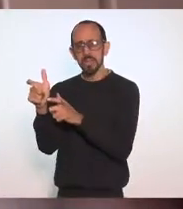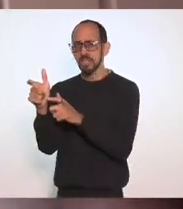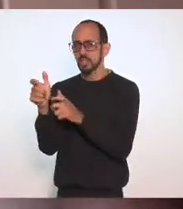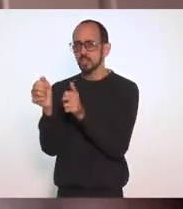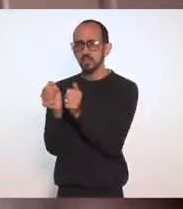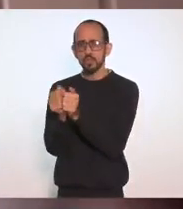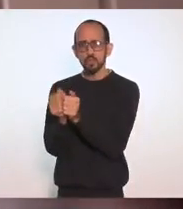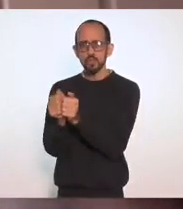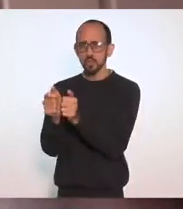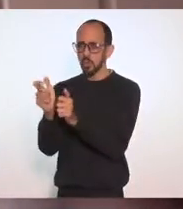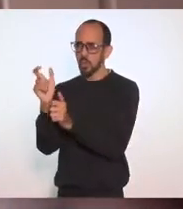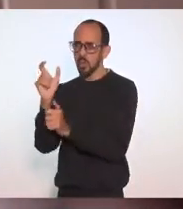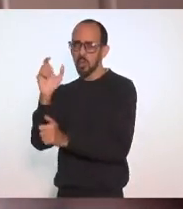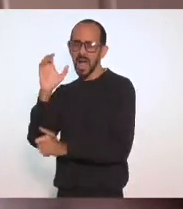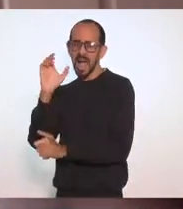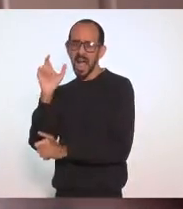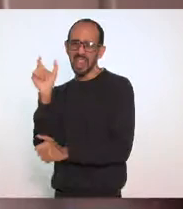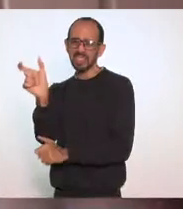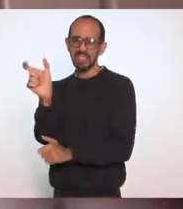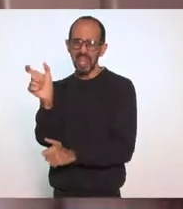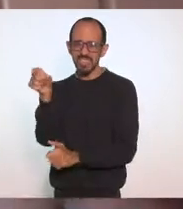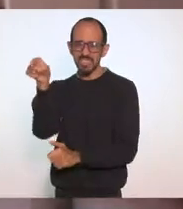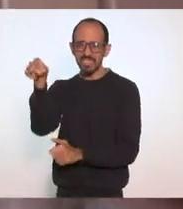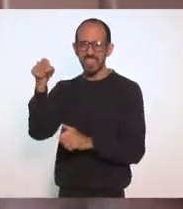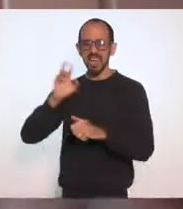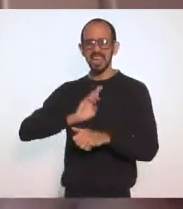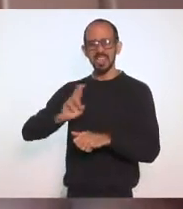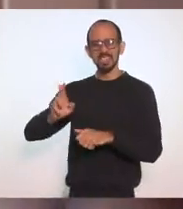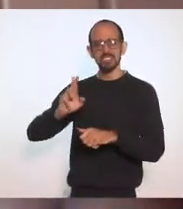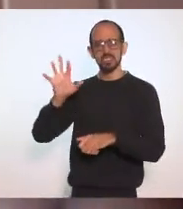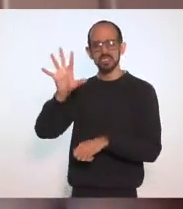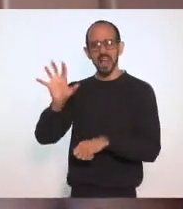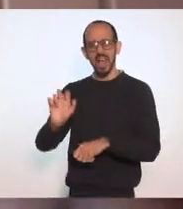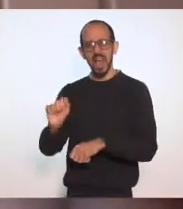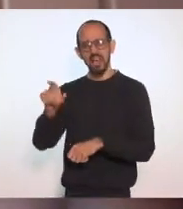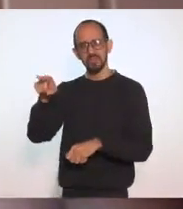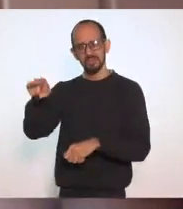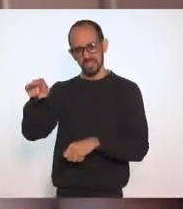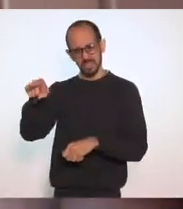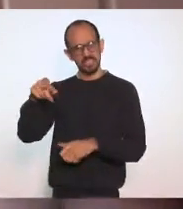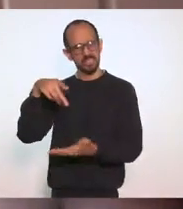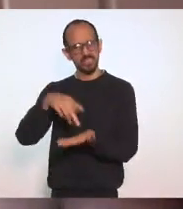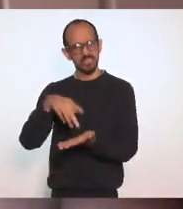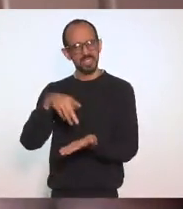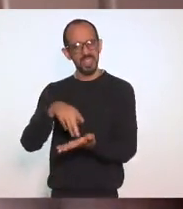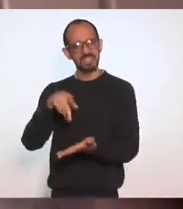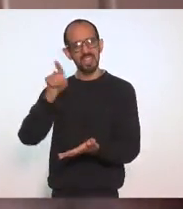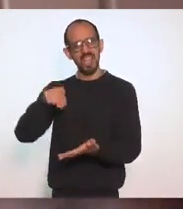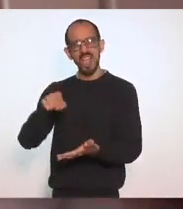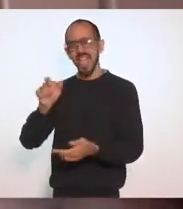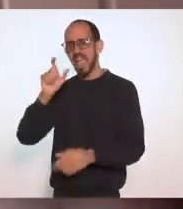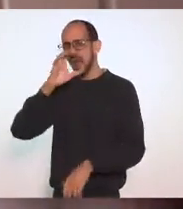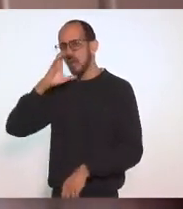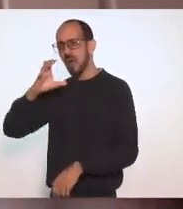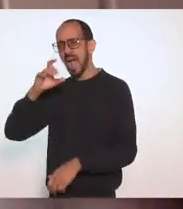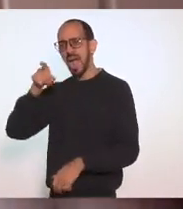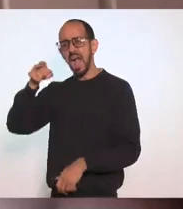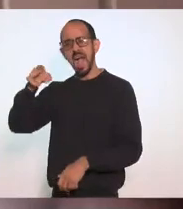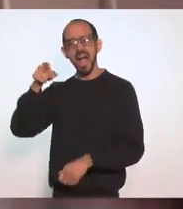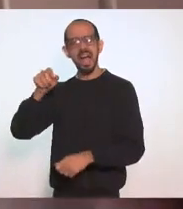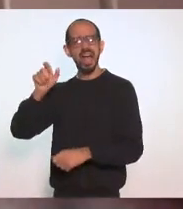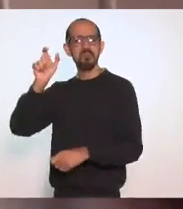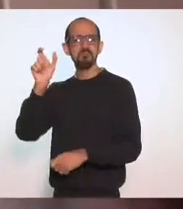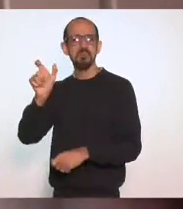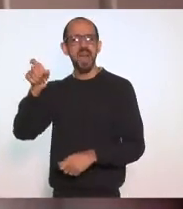As religiões De matriz africana Que Na verdade São ataques A pessoas A